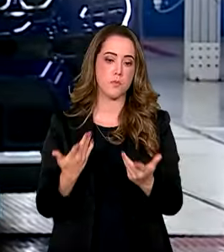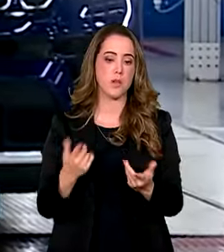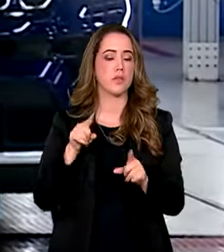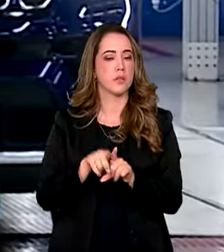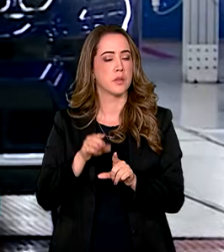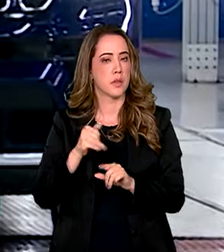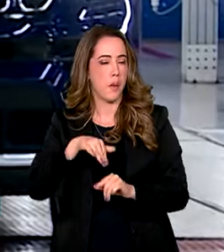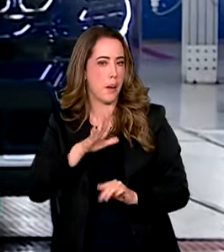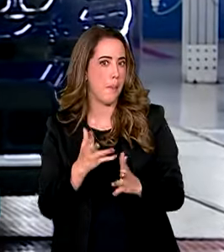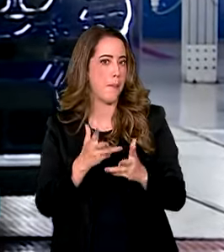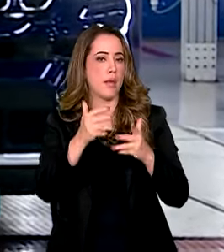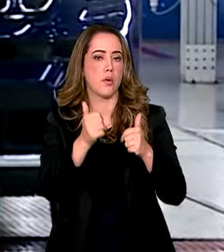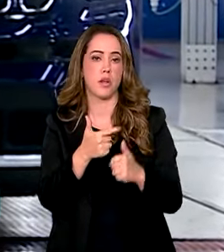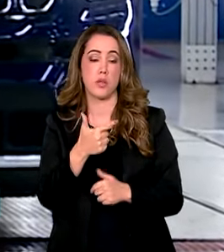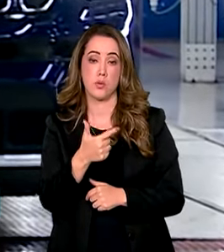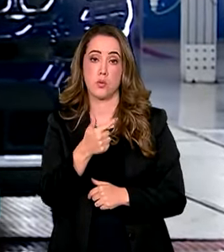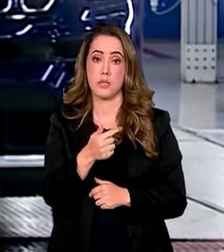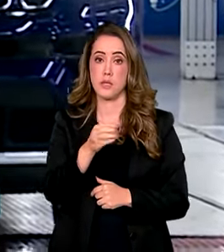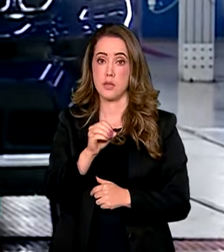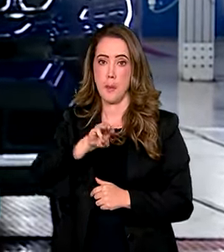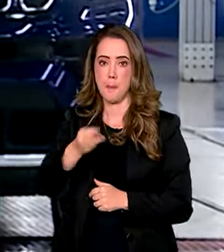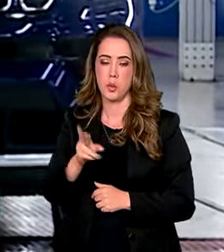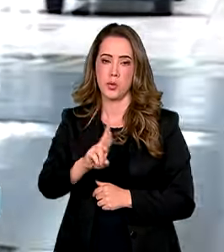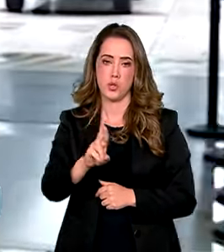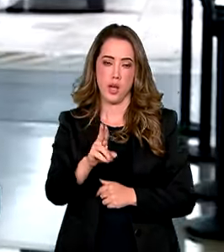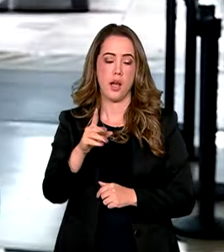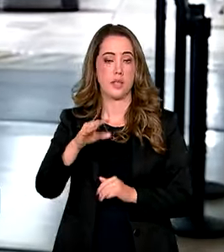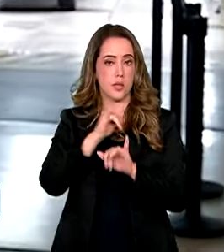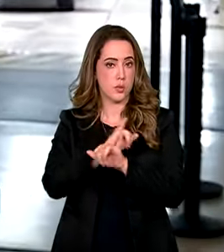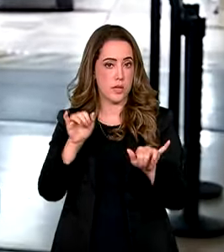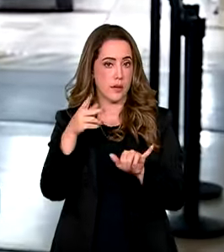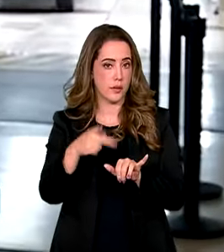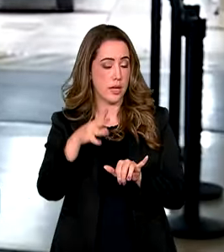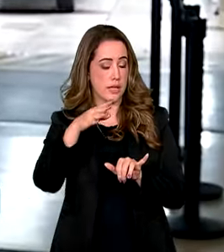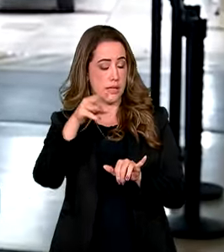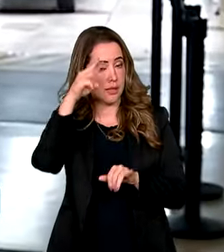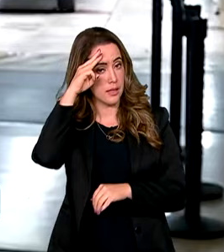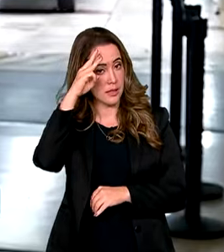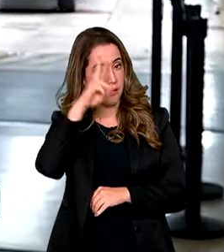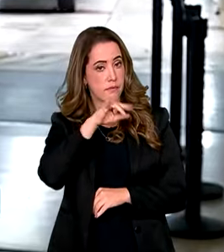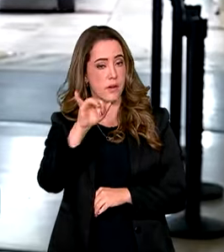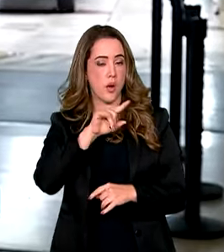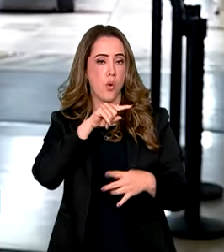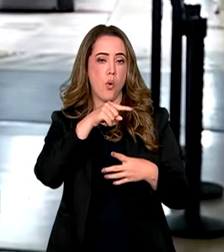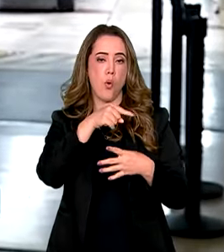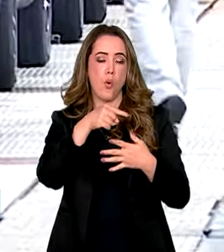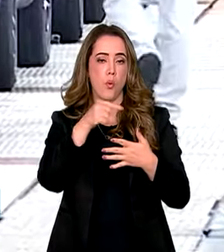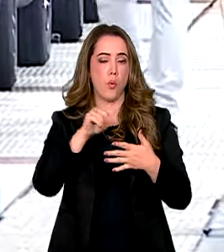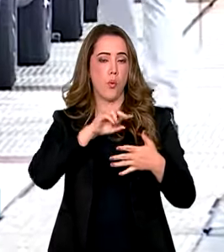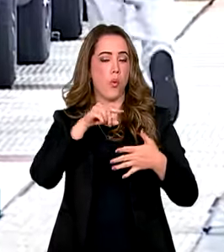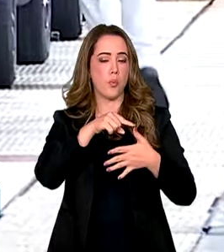270 milhões de reais anunciados nesta terça-feira serão destinados a cinco ações voltadas para o